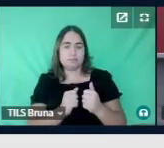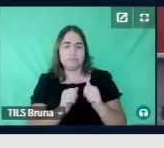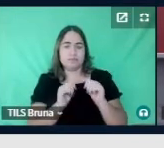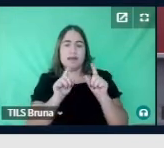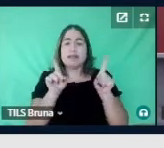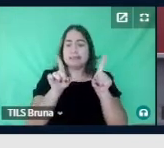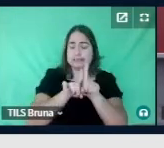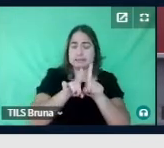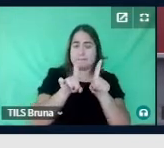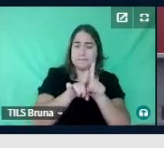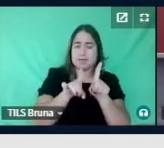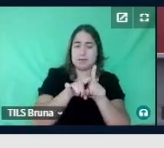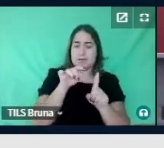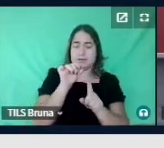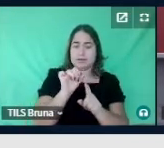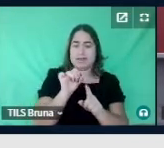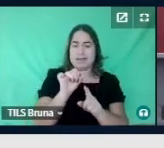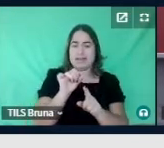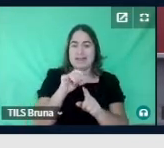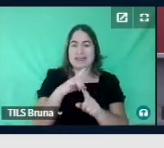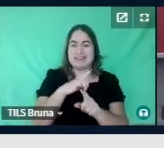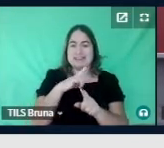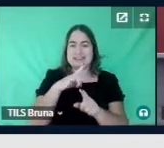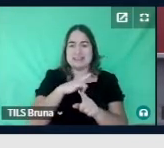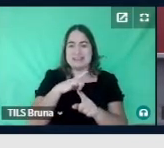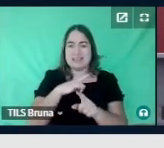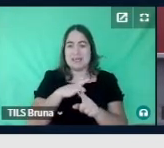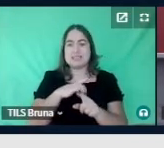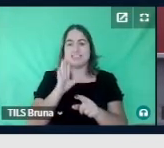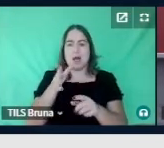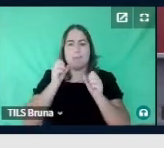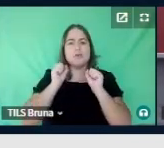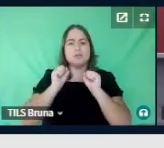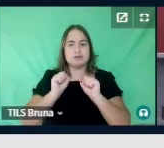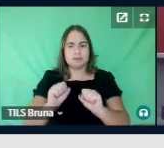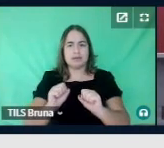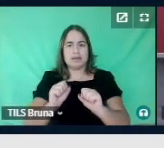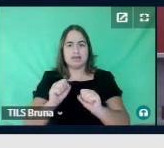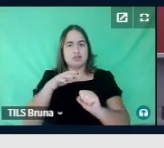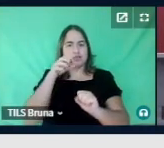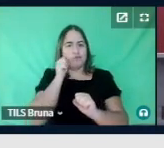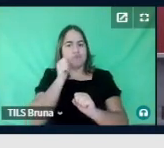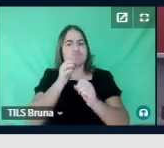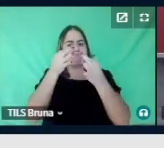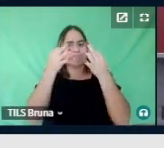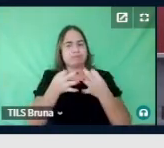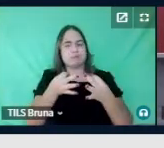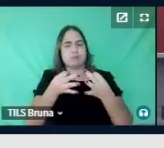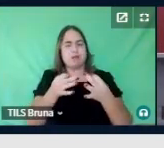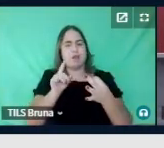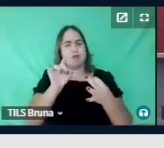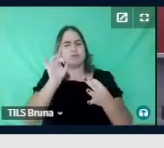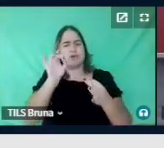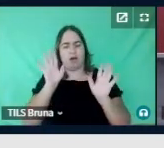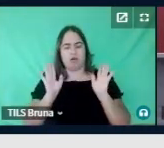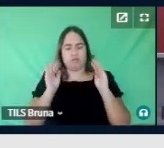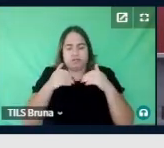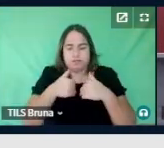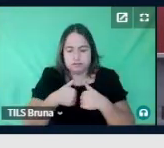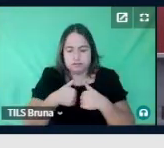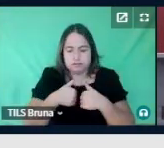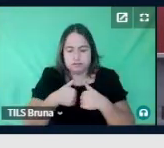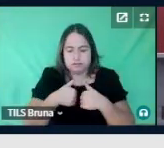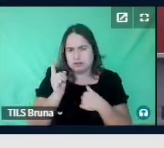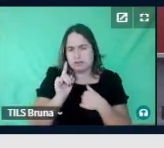Também, a habilidade do ouvido absoluto, então, algumas pessoas, não só autistas têm, mas pessoas